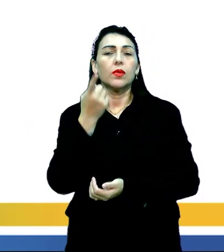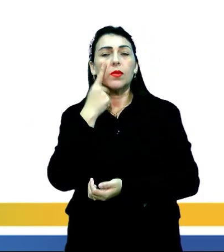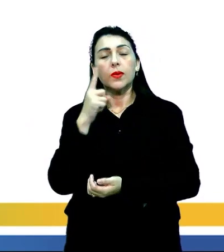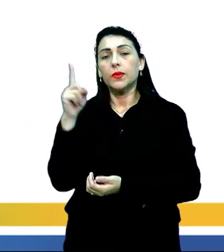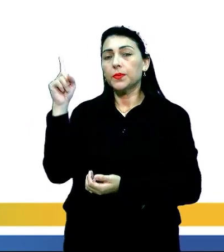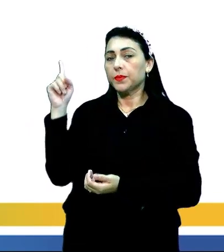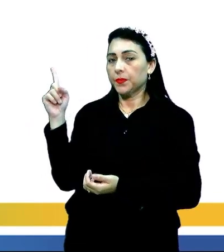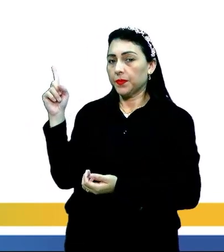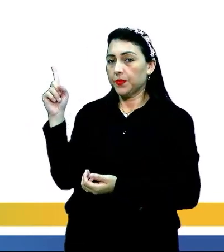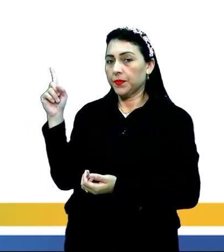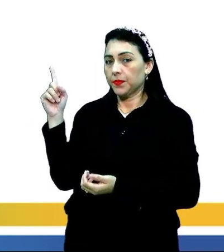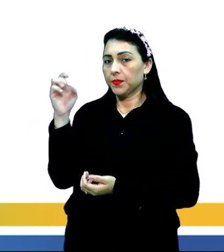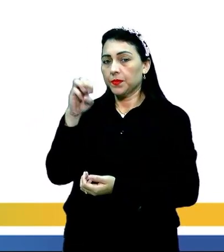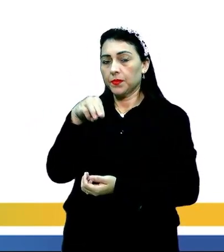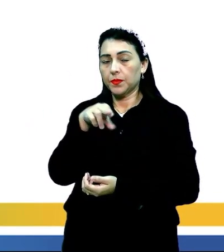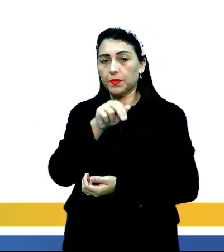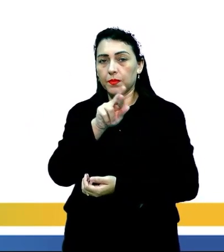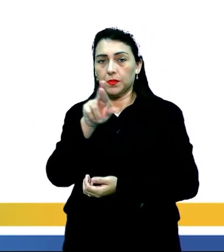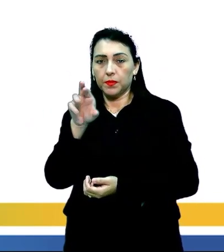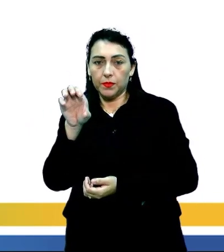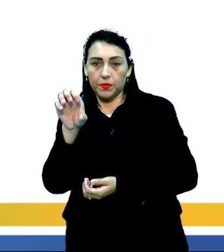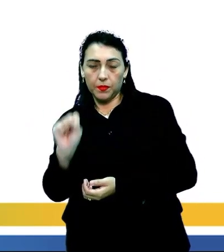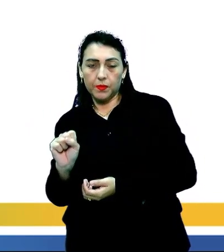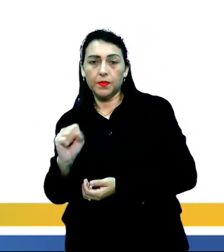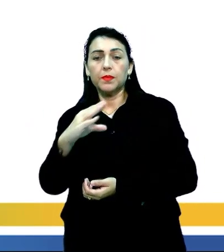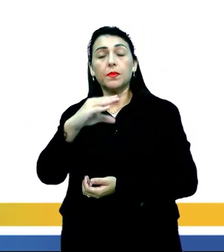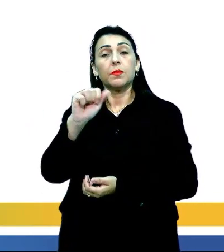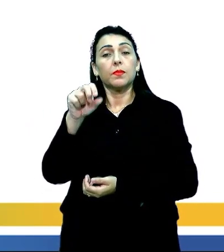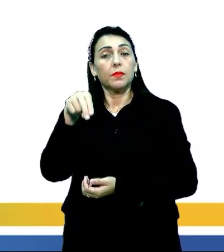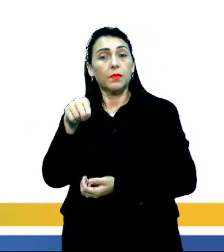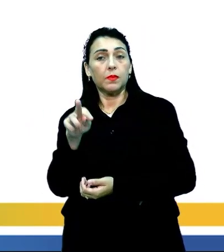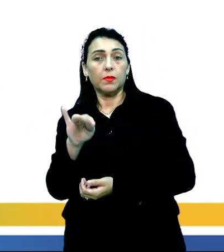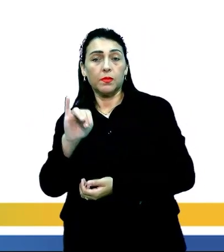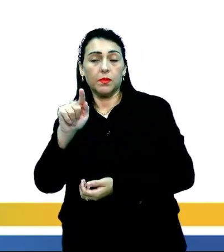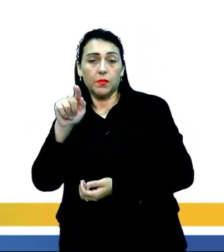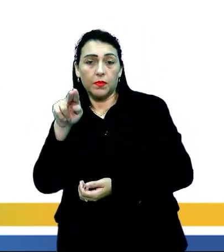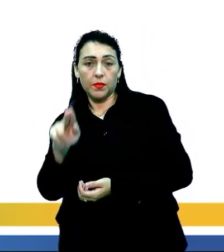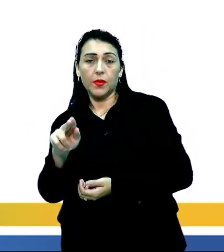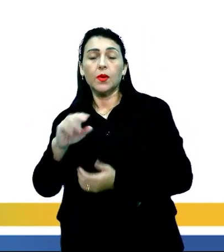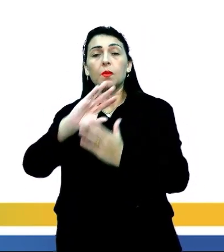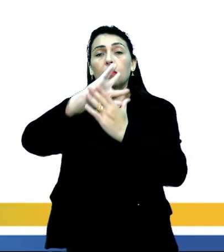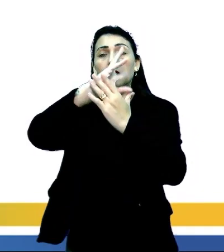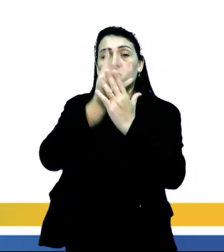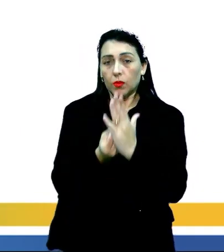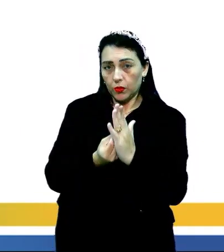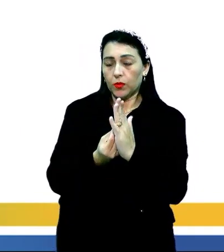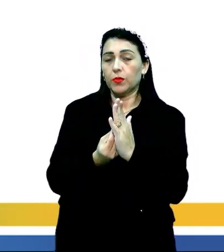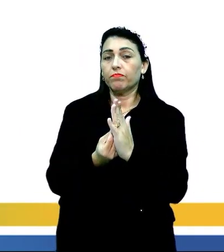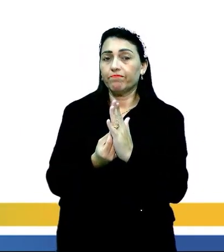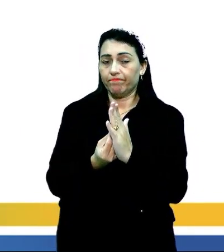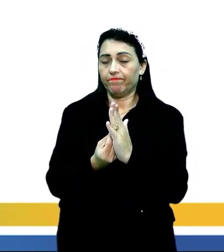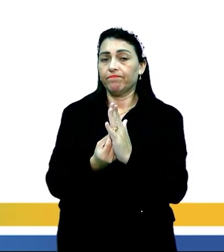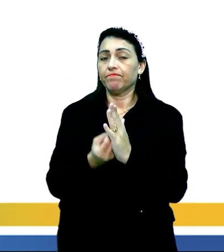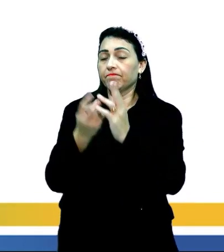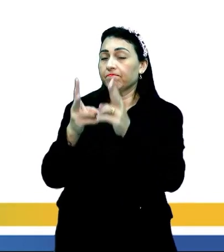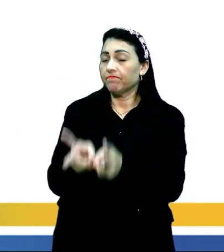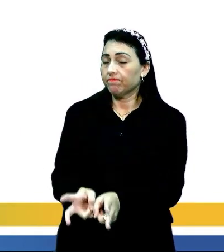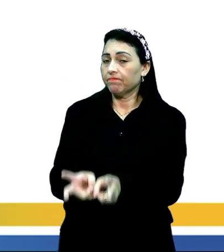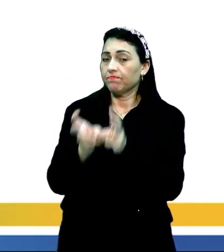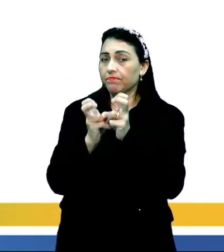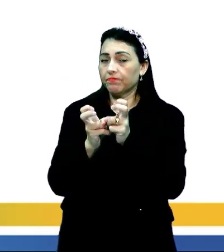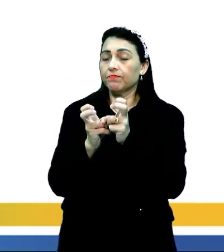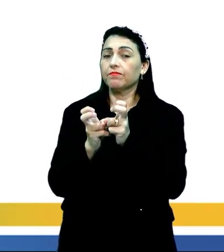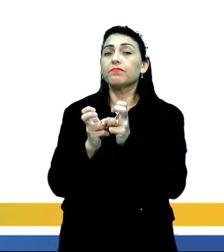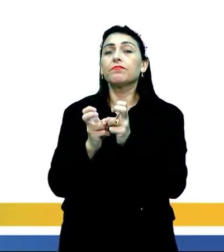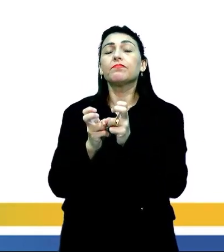só, domínio das marés de morro, domínio da Caatinga, domínio amazônico. A gente percebe que